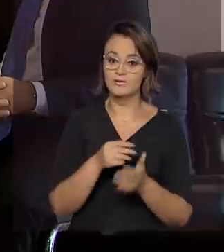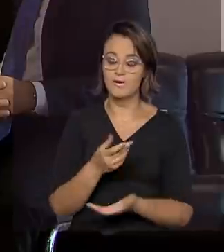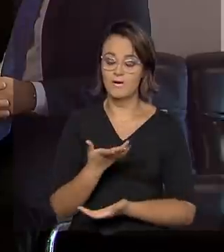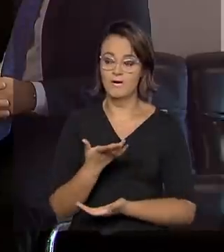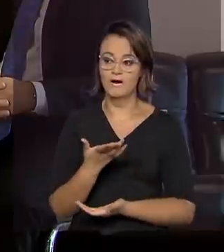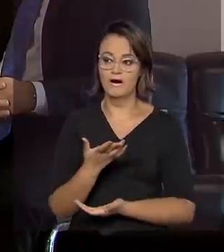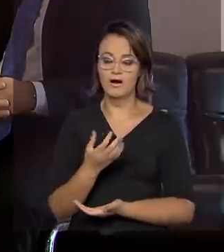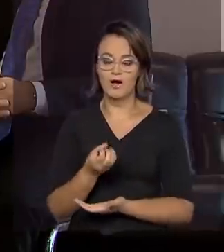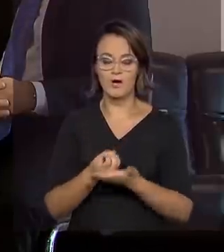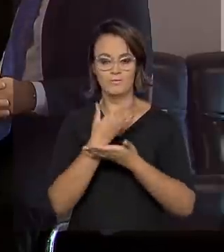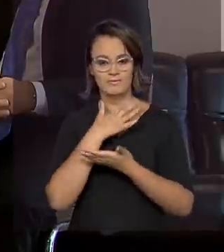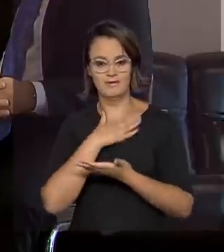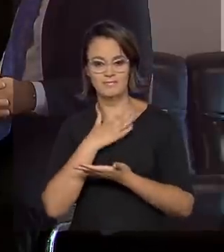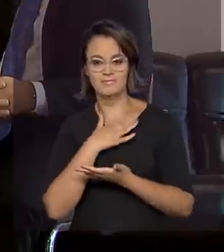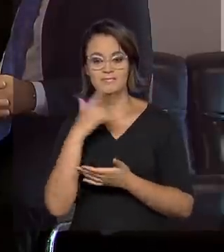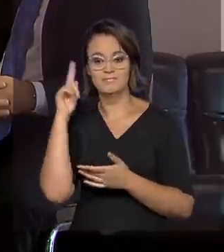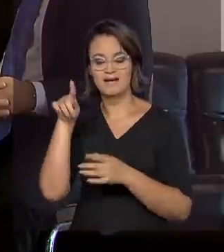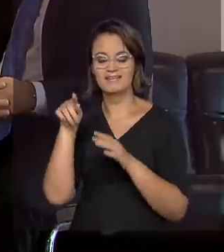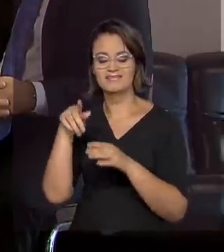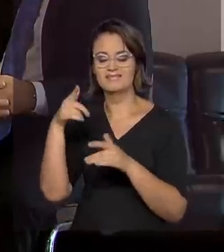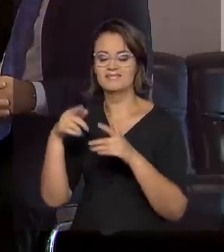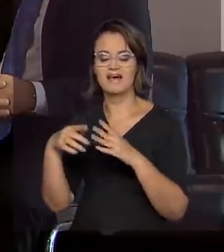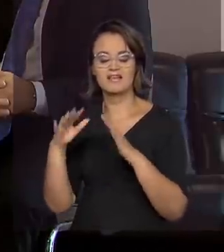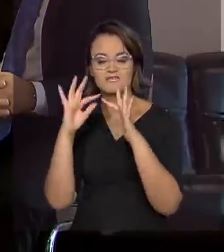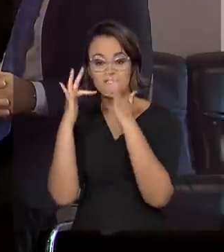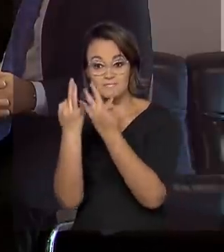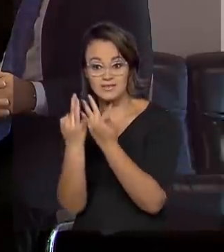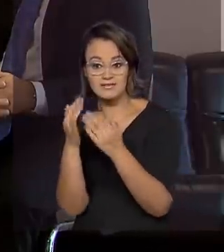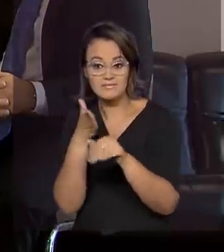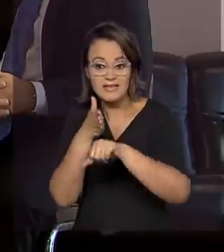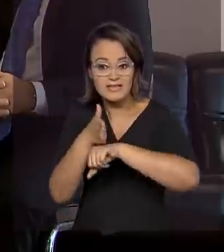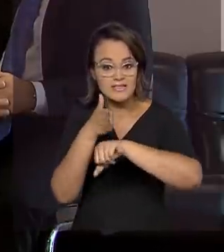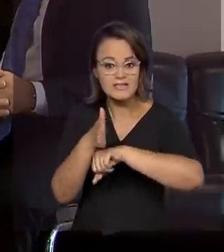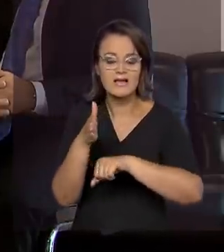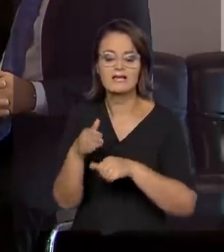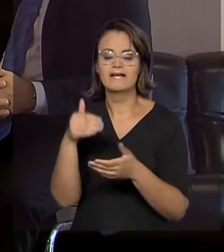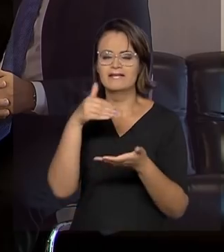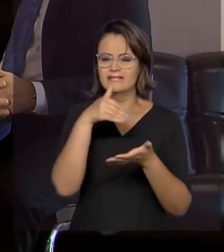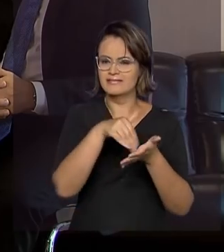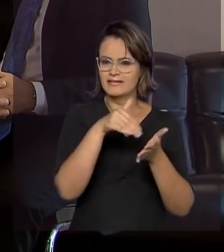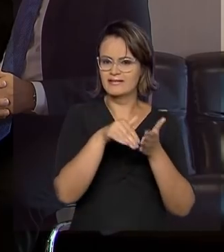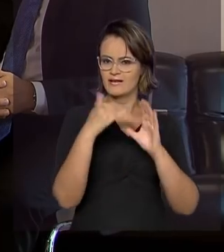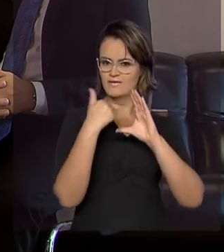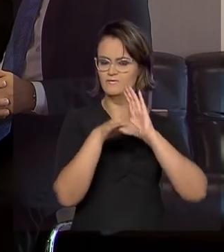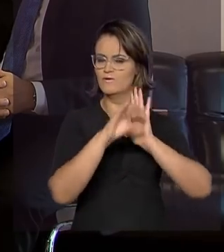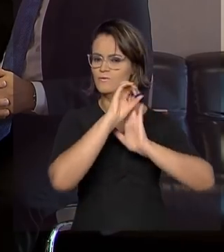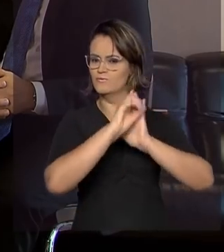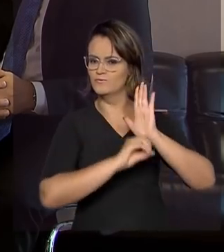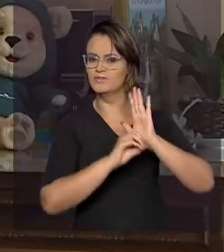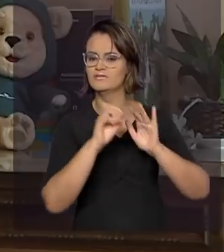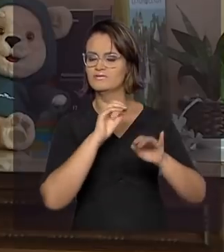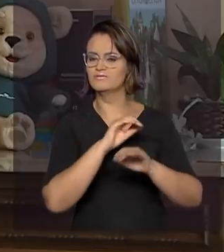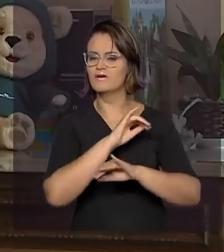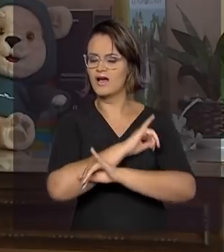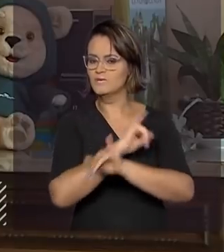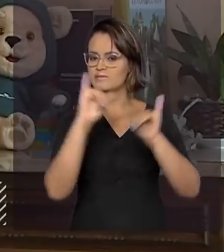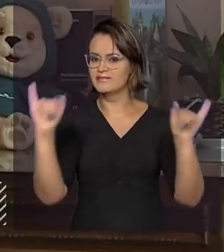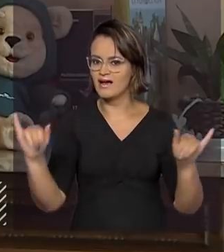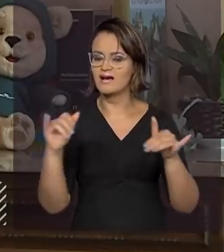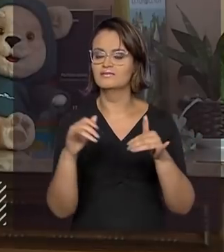as famílias, mas os professores da educação infantil começaram a acessar os conteúdos, secretários municipais mandando ofícios comunicados